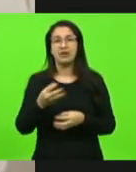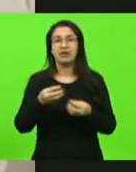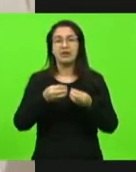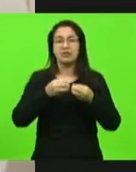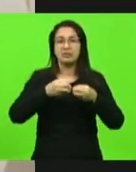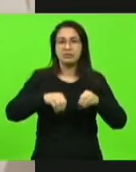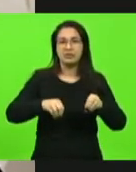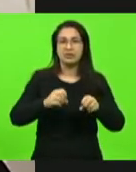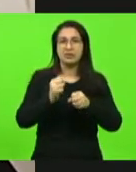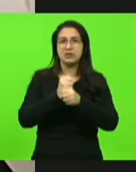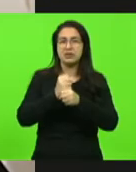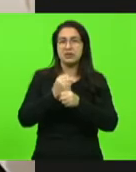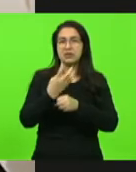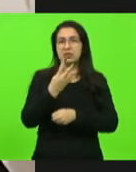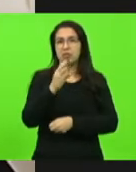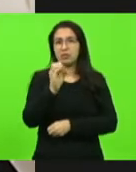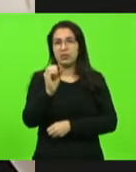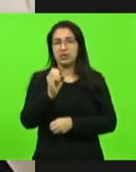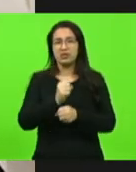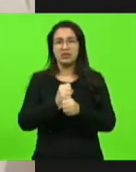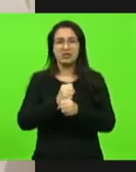ali de desmandos.